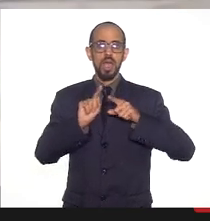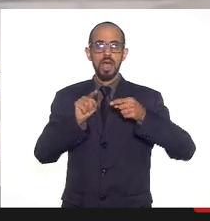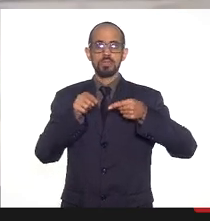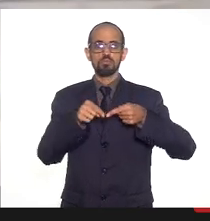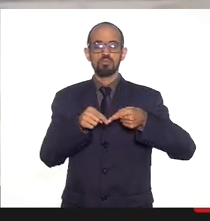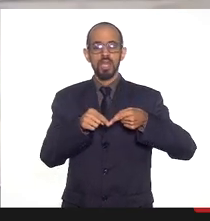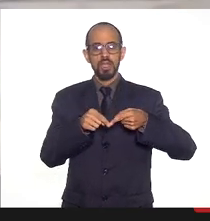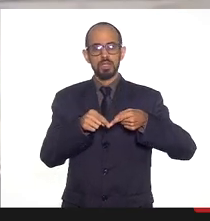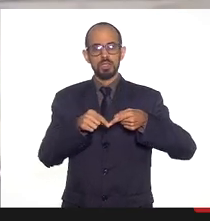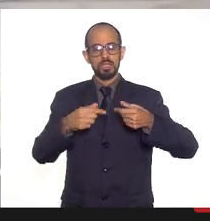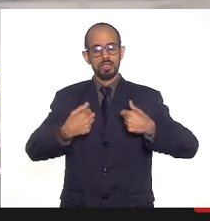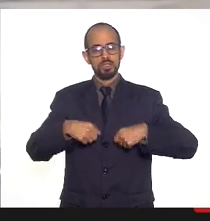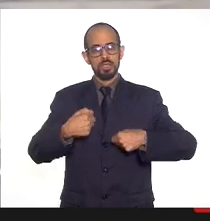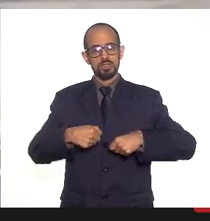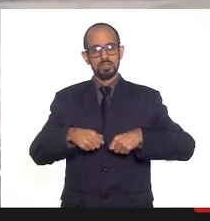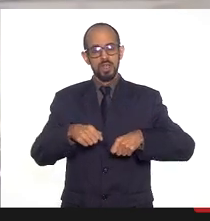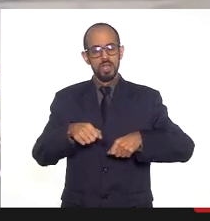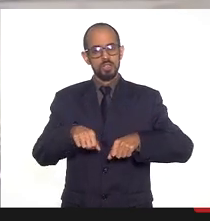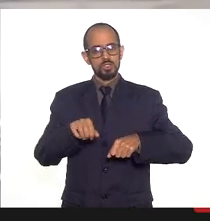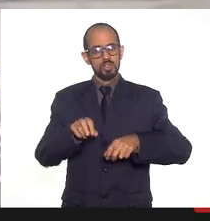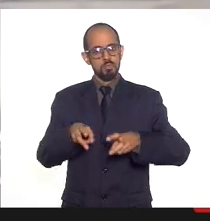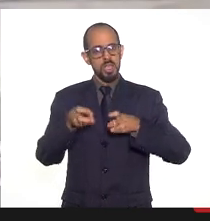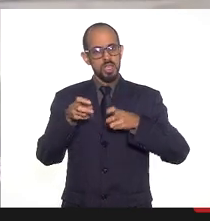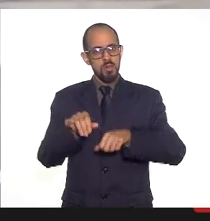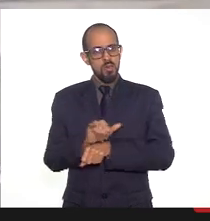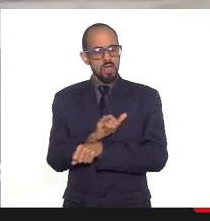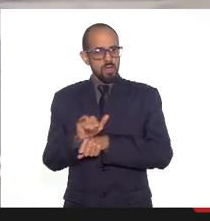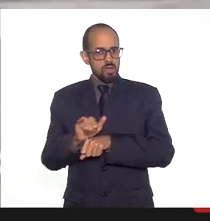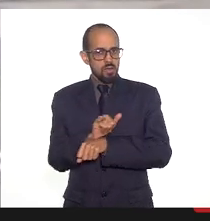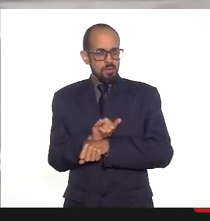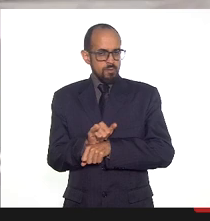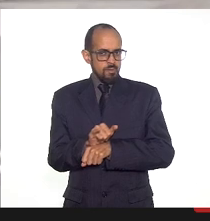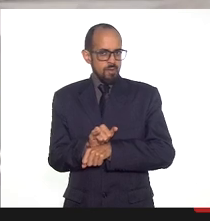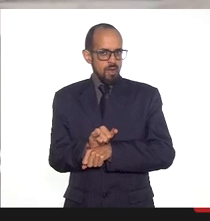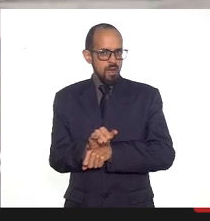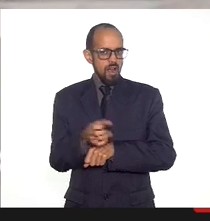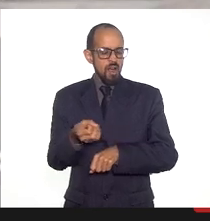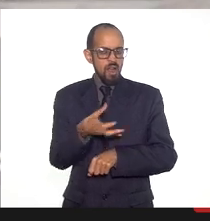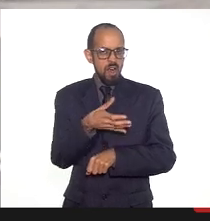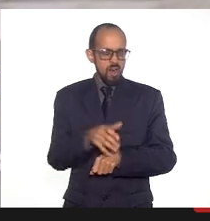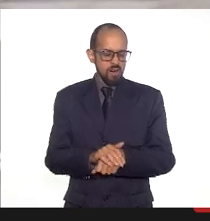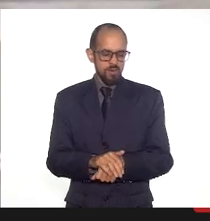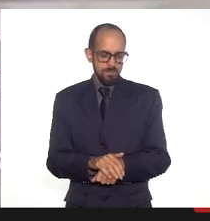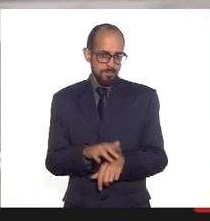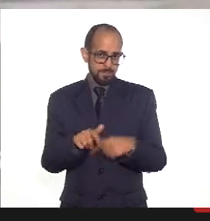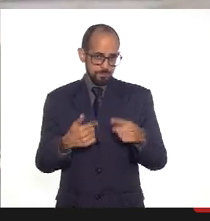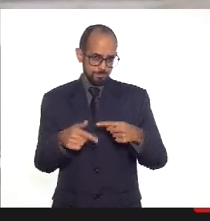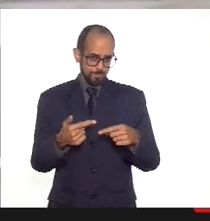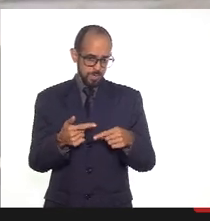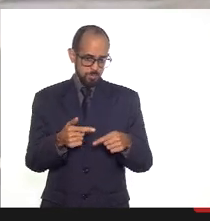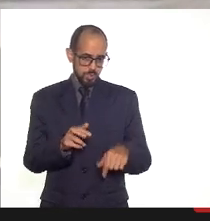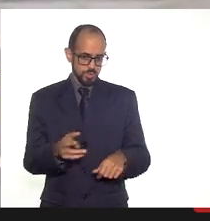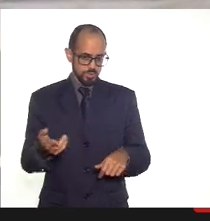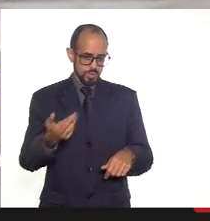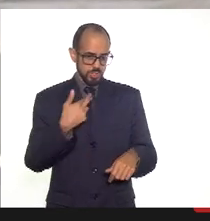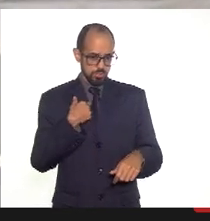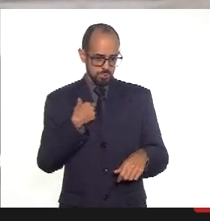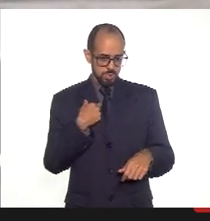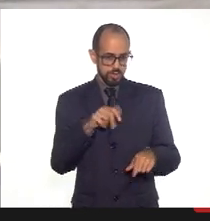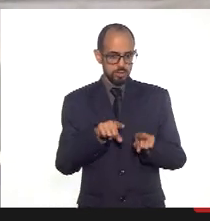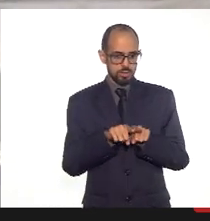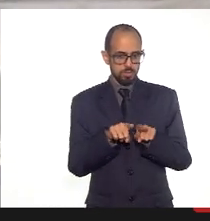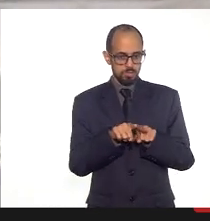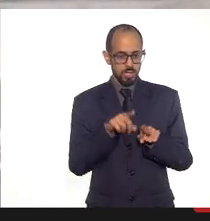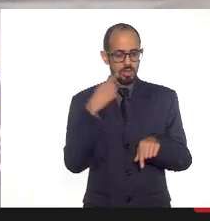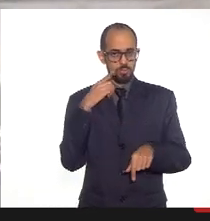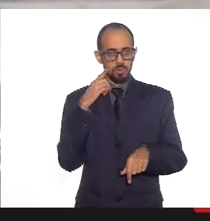necessidade de rever as estratégias. Então, depois da resposta às perguntas, deputada Lucinha,